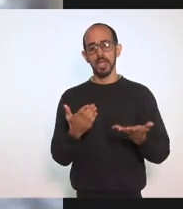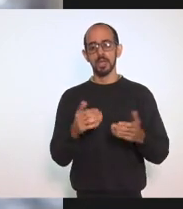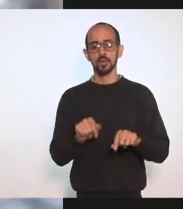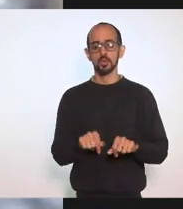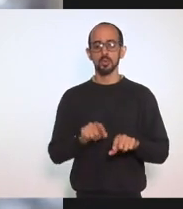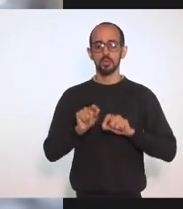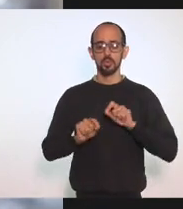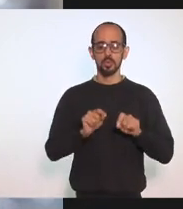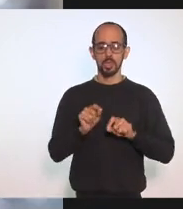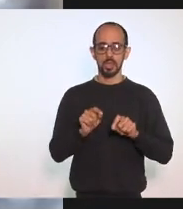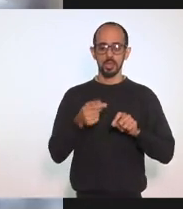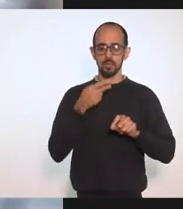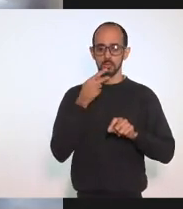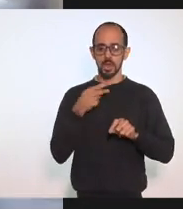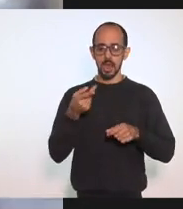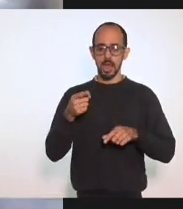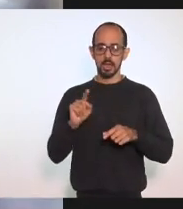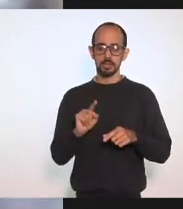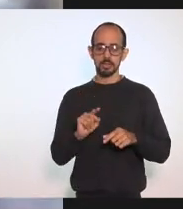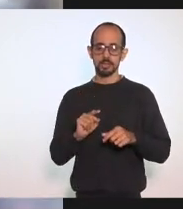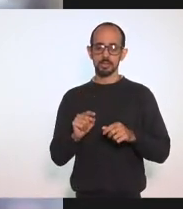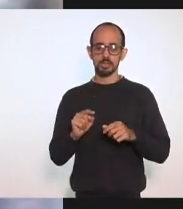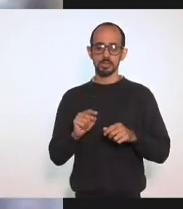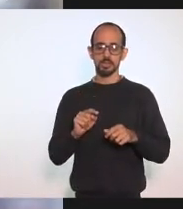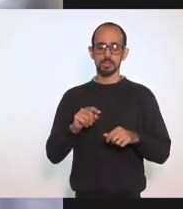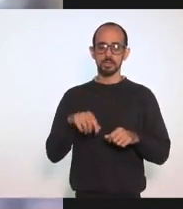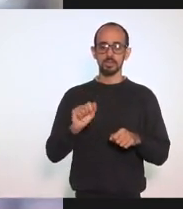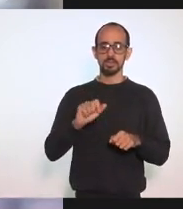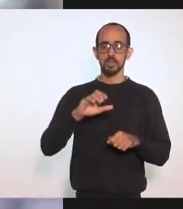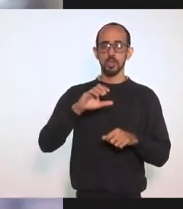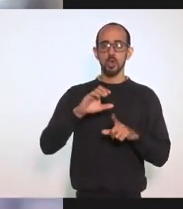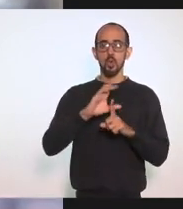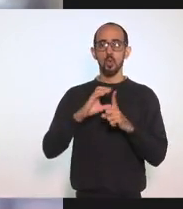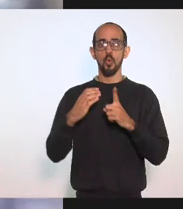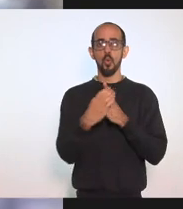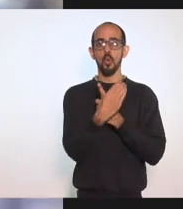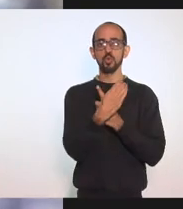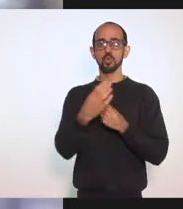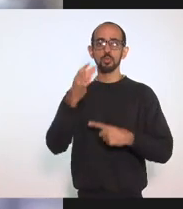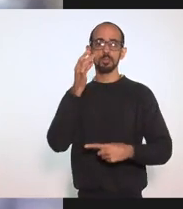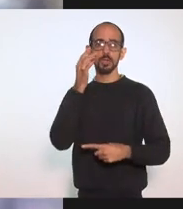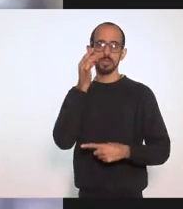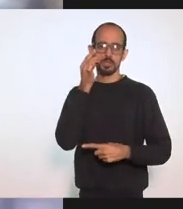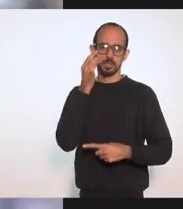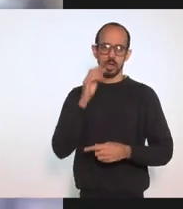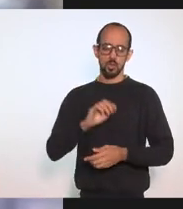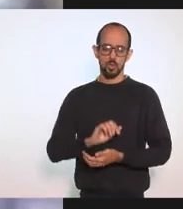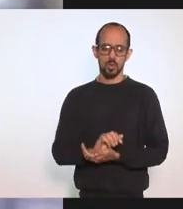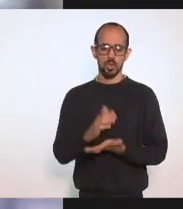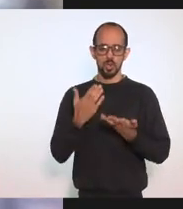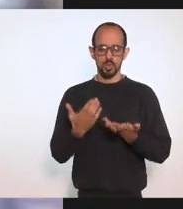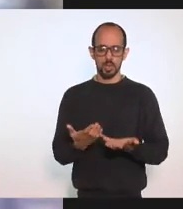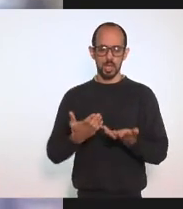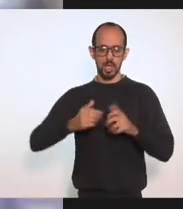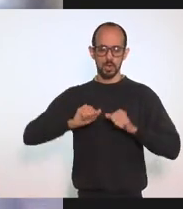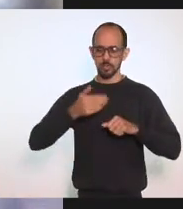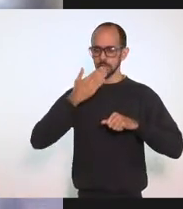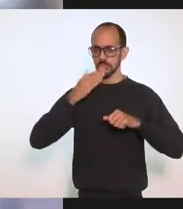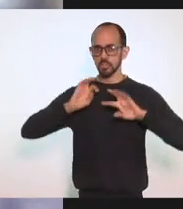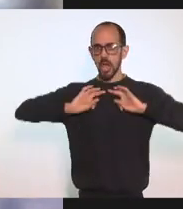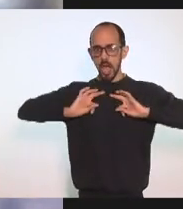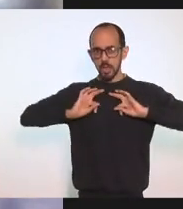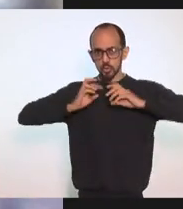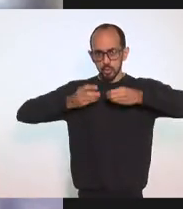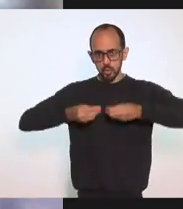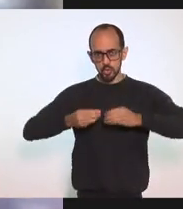cultos Presenciais Fazer Um resumo Pra Clamar A todos Que possamos